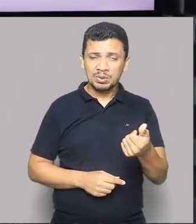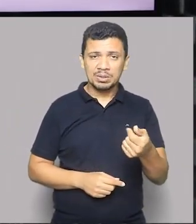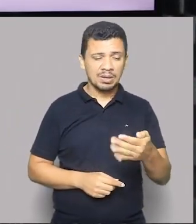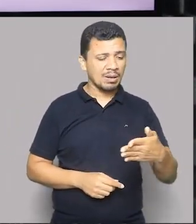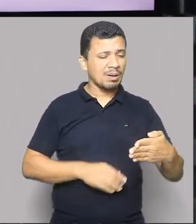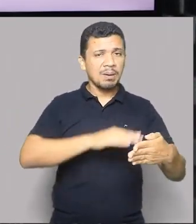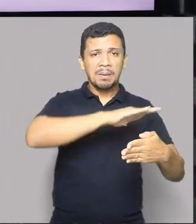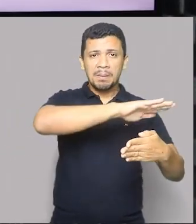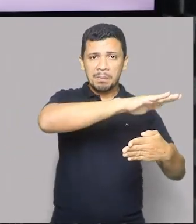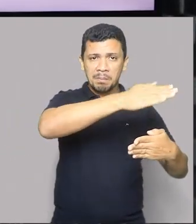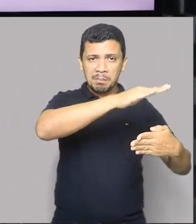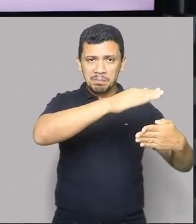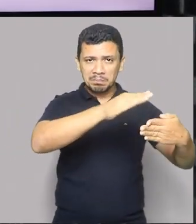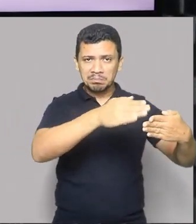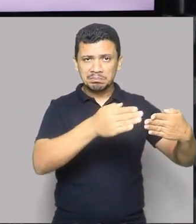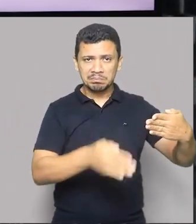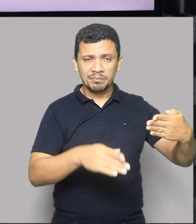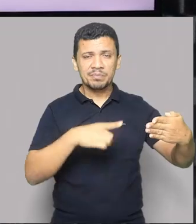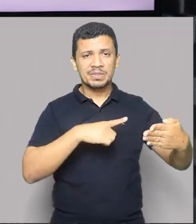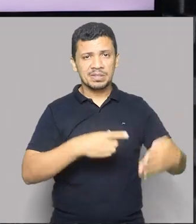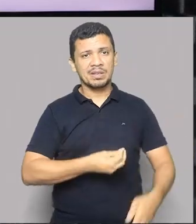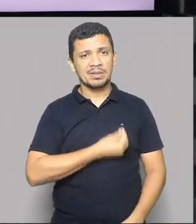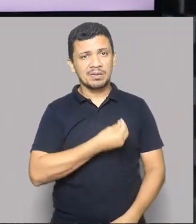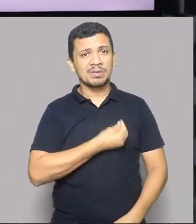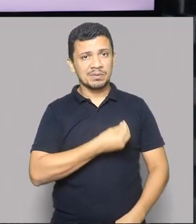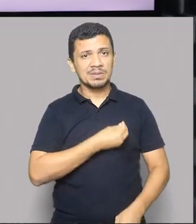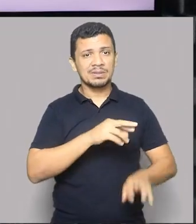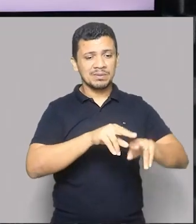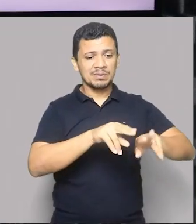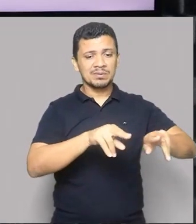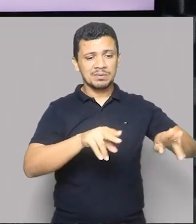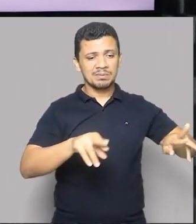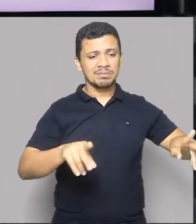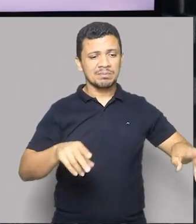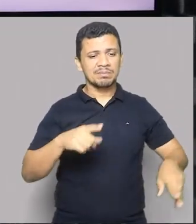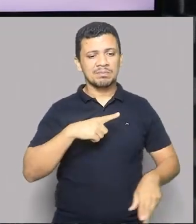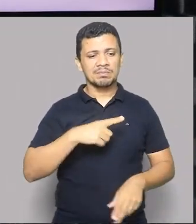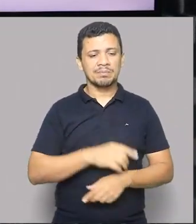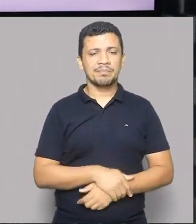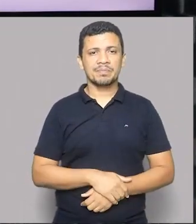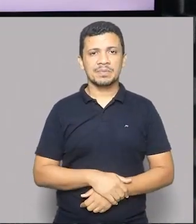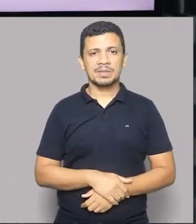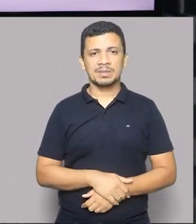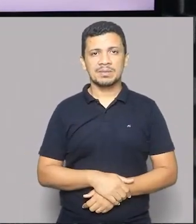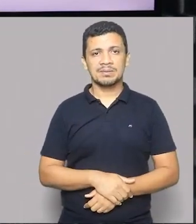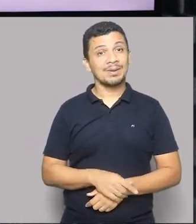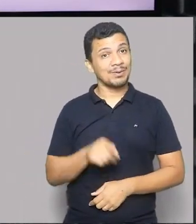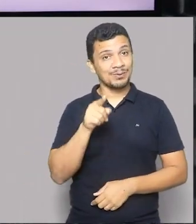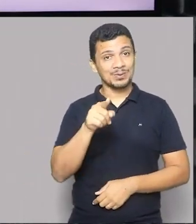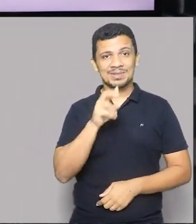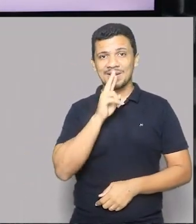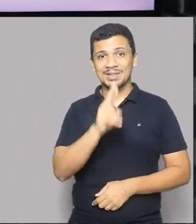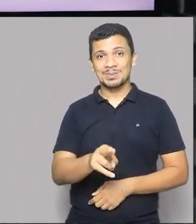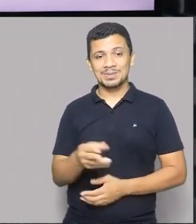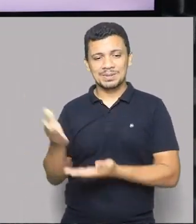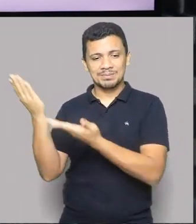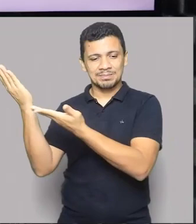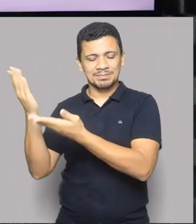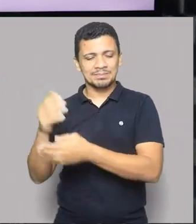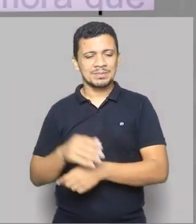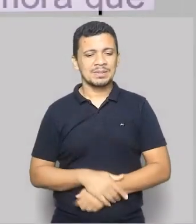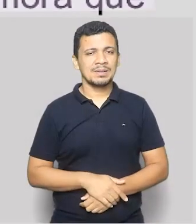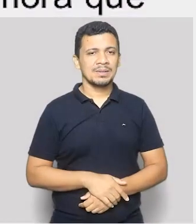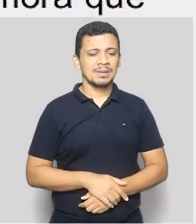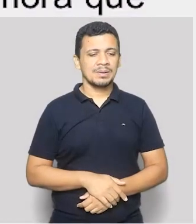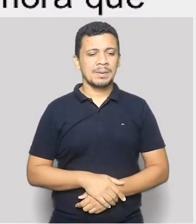possui uma grande biodiversidade por metro quadrado. Vamos agora à sua vez. Vamos lá? Questãozinha?